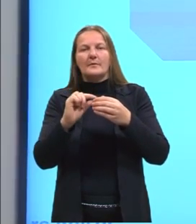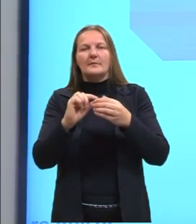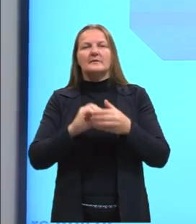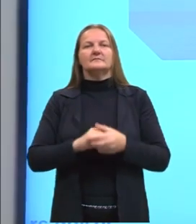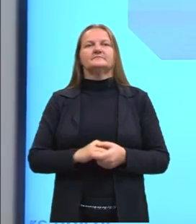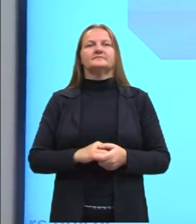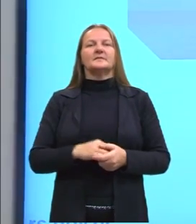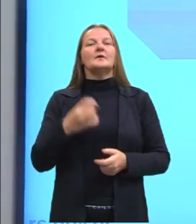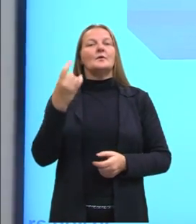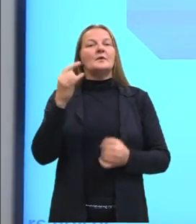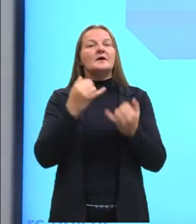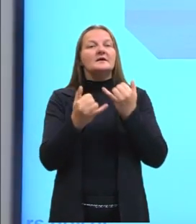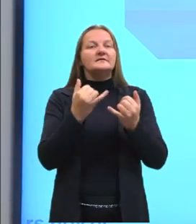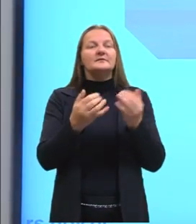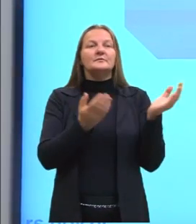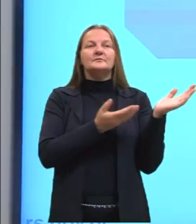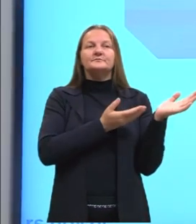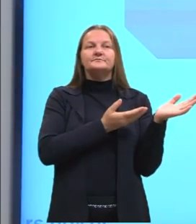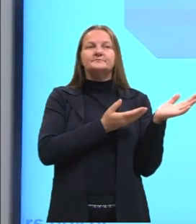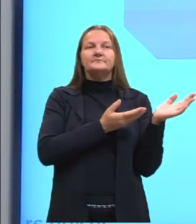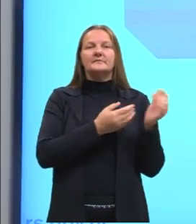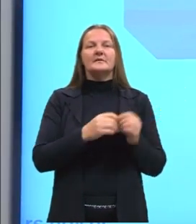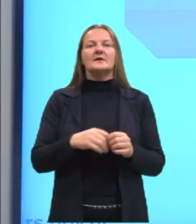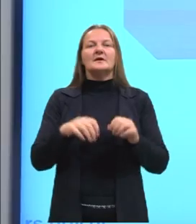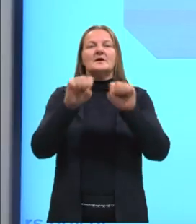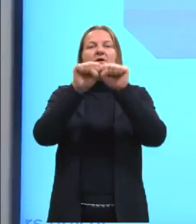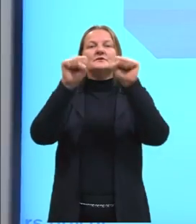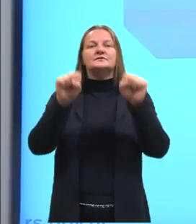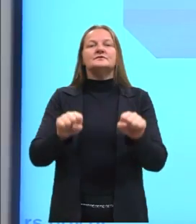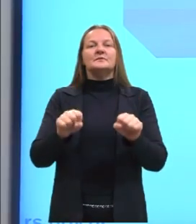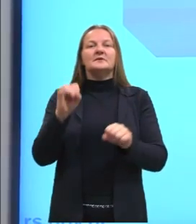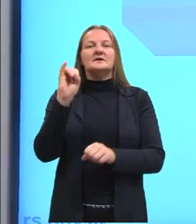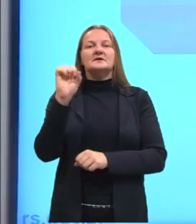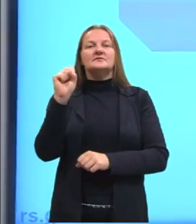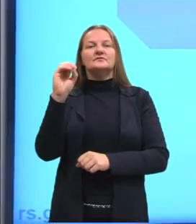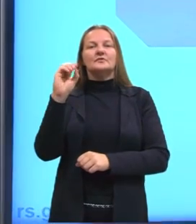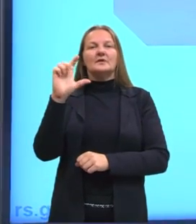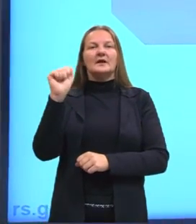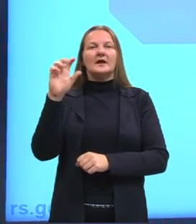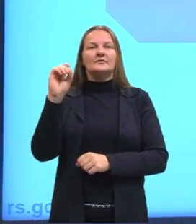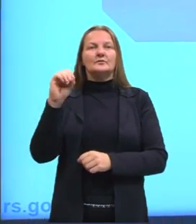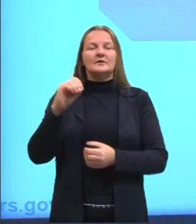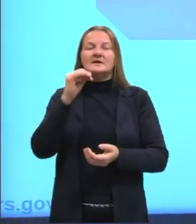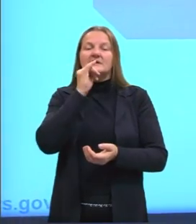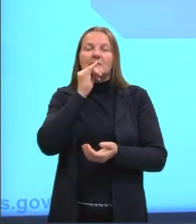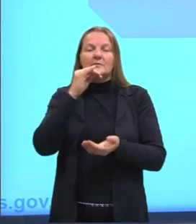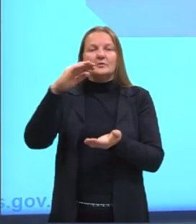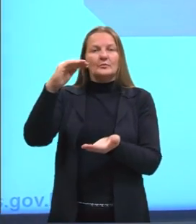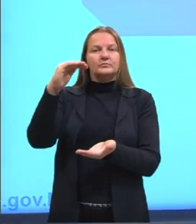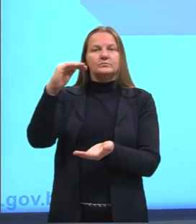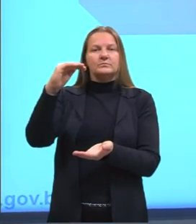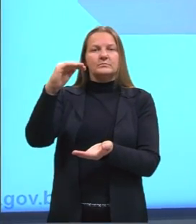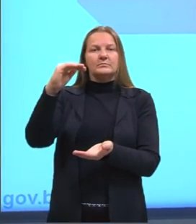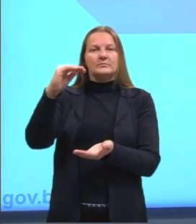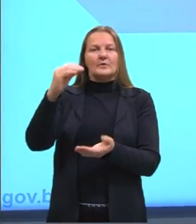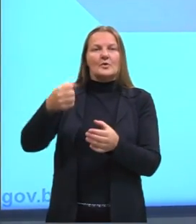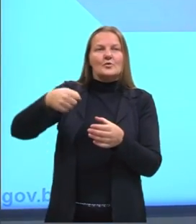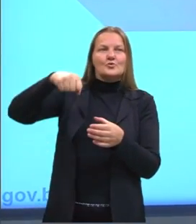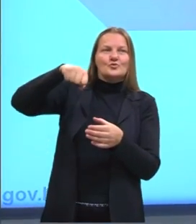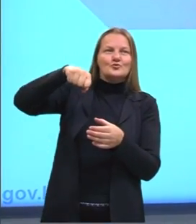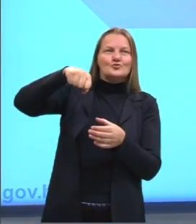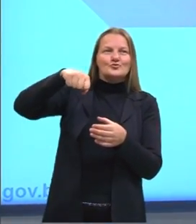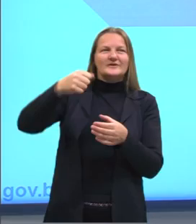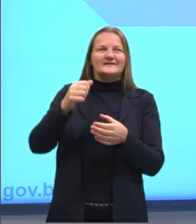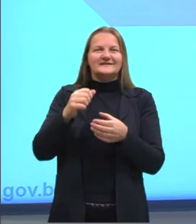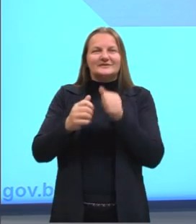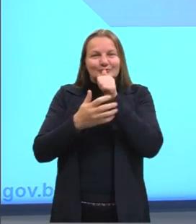E, por último, o sistema isolado, que a gente já falou um pouquinho sobre a nossa garrafa térmica, que é um exemplo bem claro que